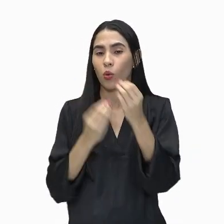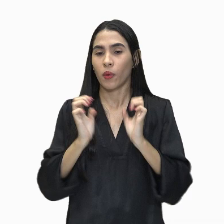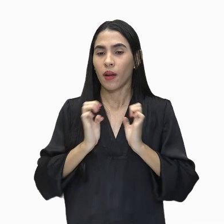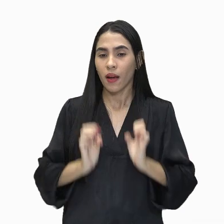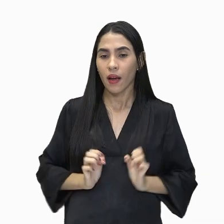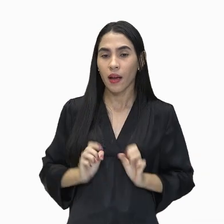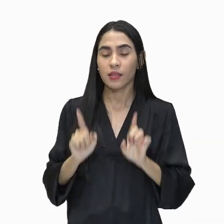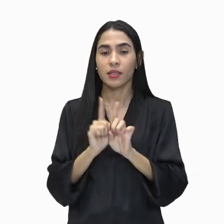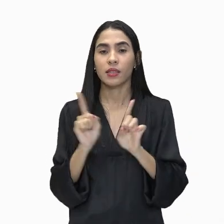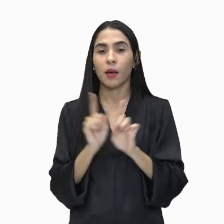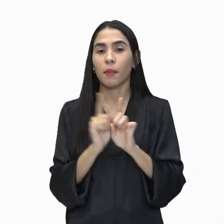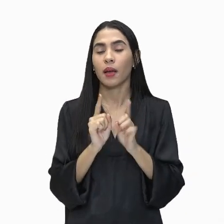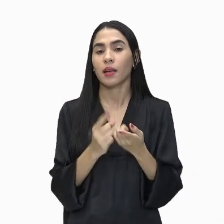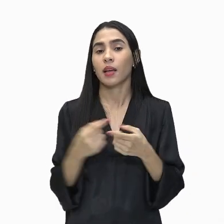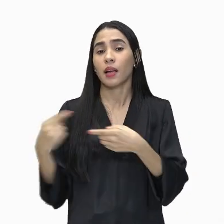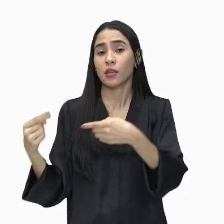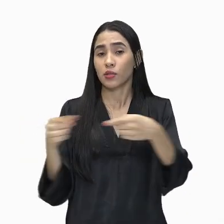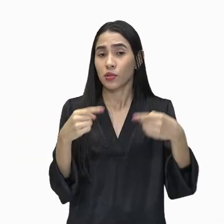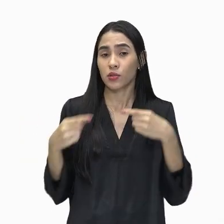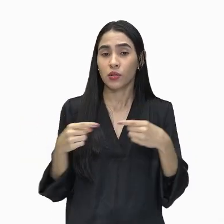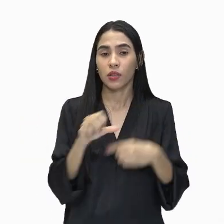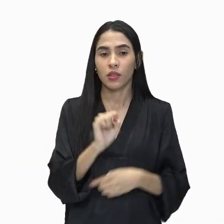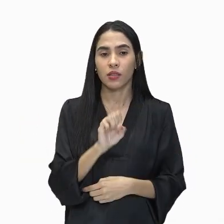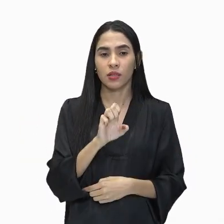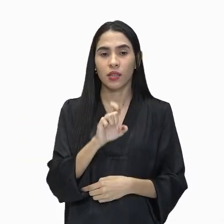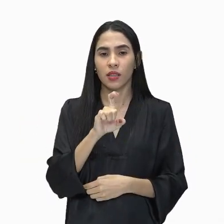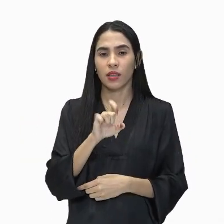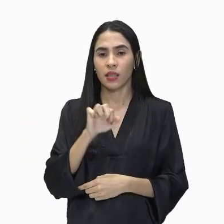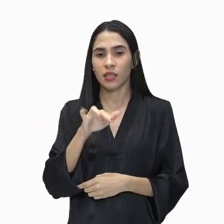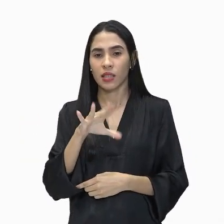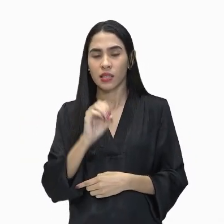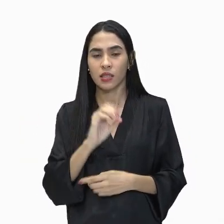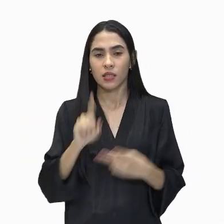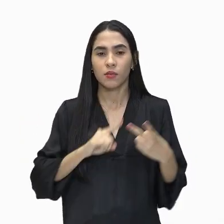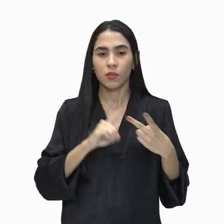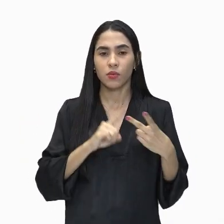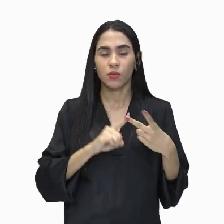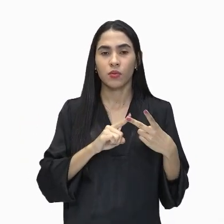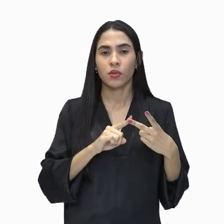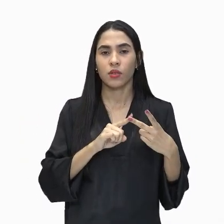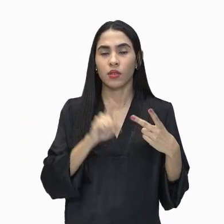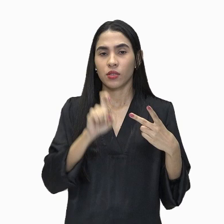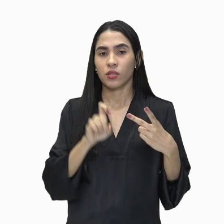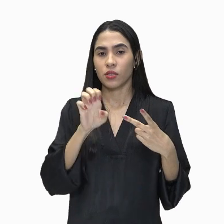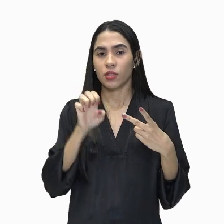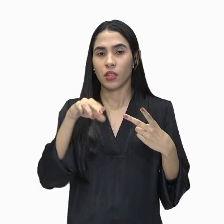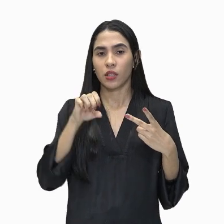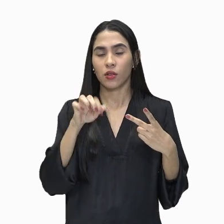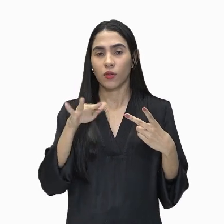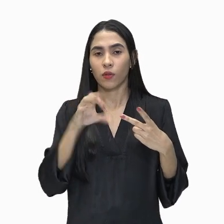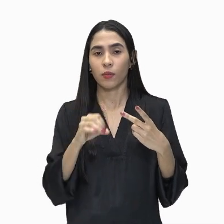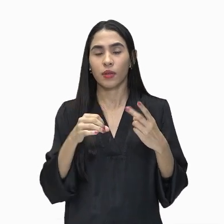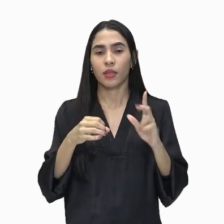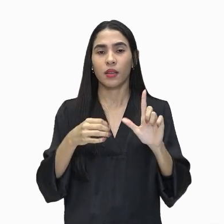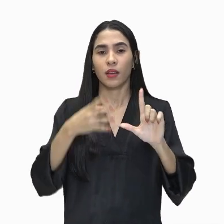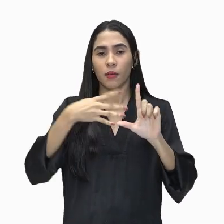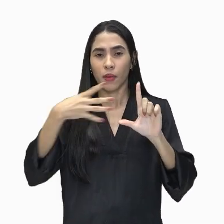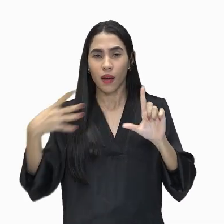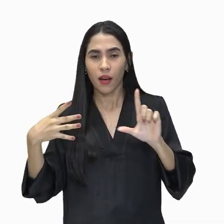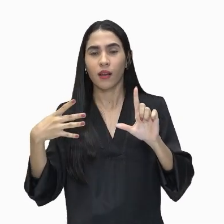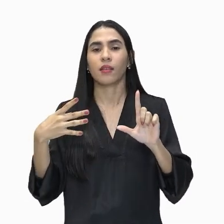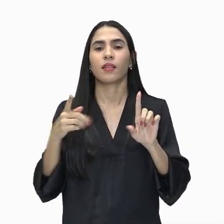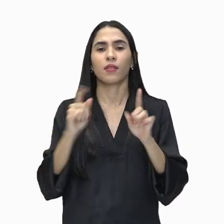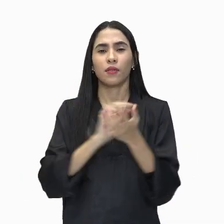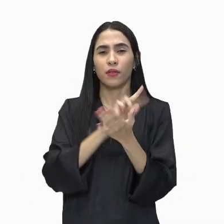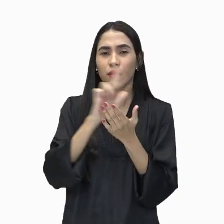discursos que reforçam o sexismo, a misoginia, a xenofobia, a LGBTfobia e demais